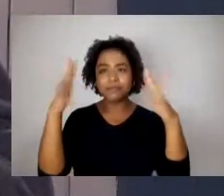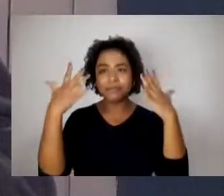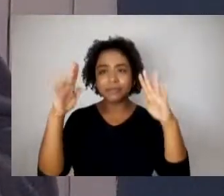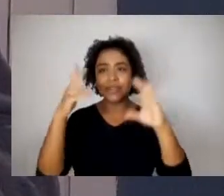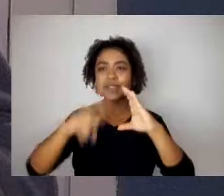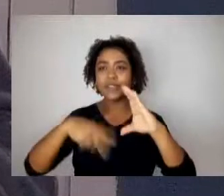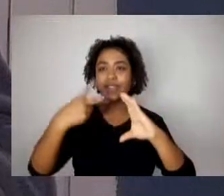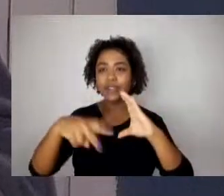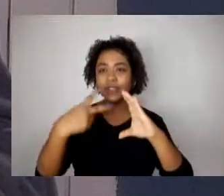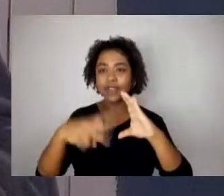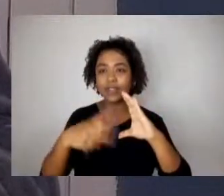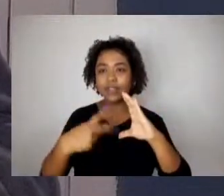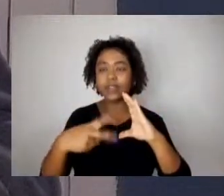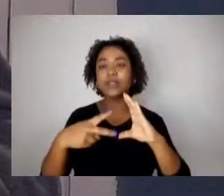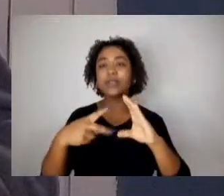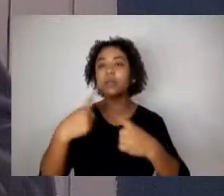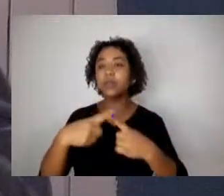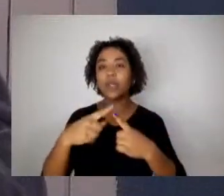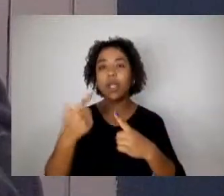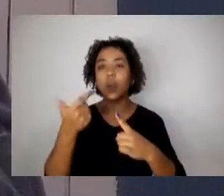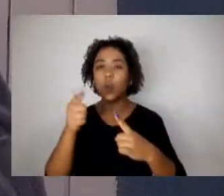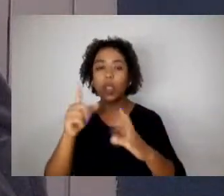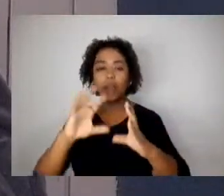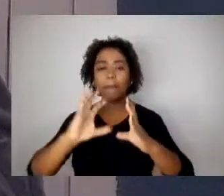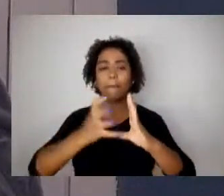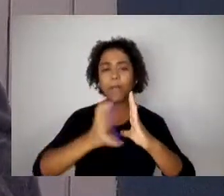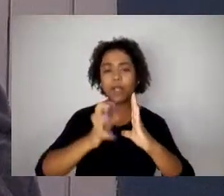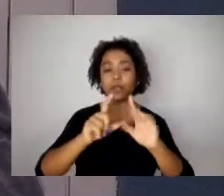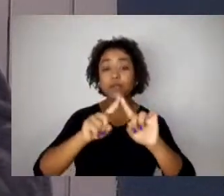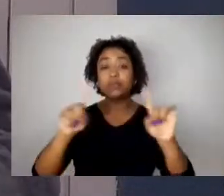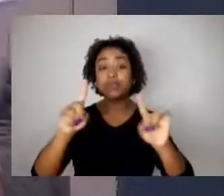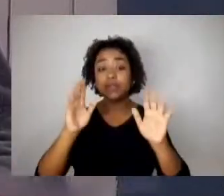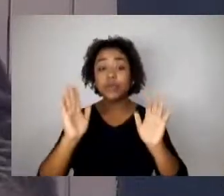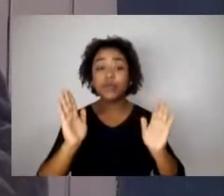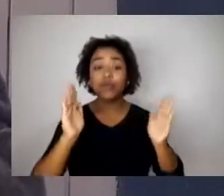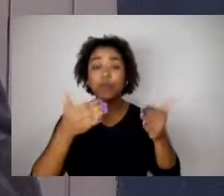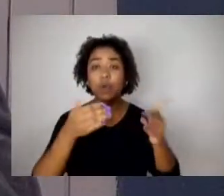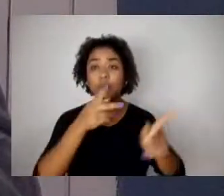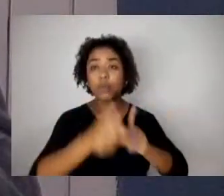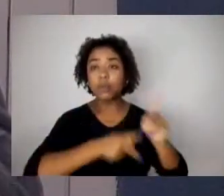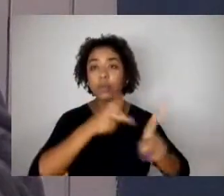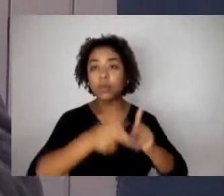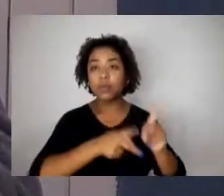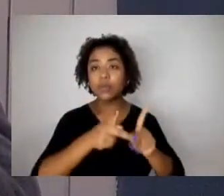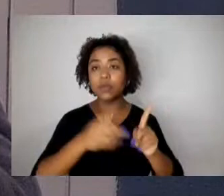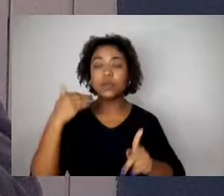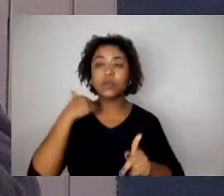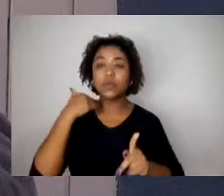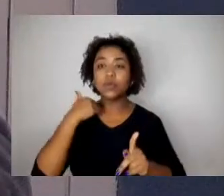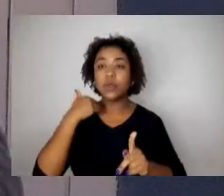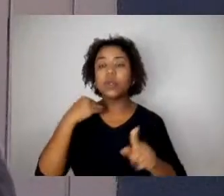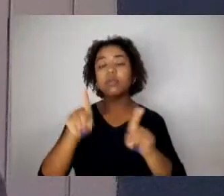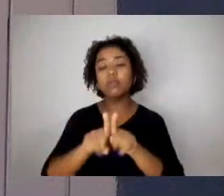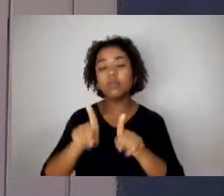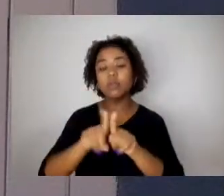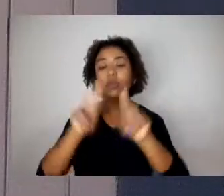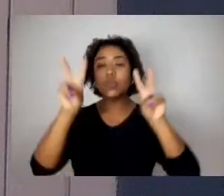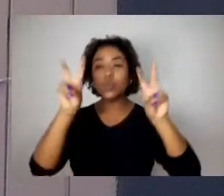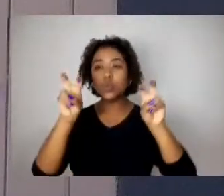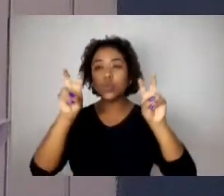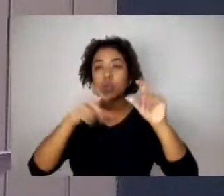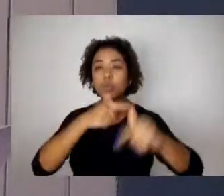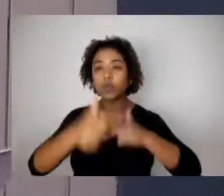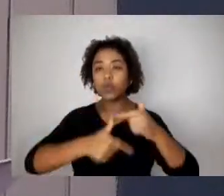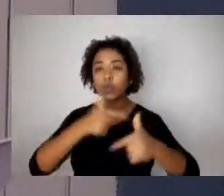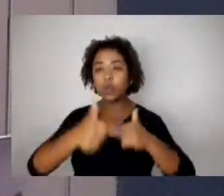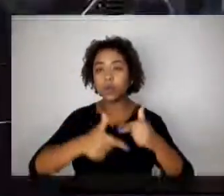partidária, está voltada para atender a necessidade da população de ir de fora, também no que diz respeito ao trabalho. Parabéns a todos os vereadores. Muito